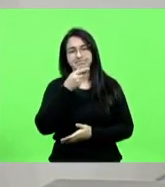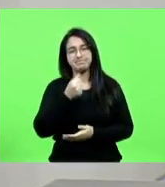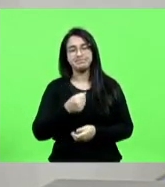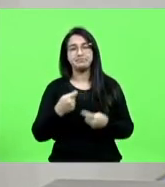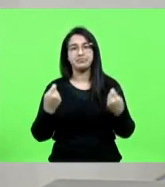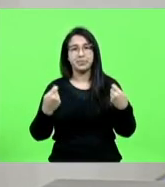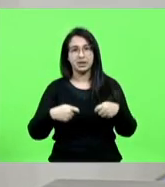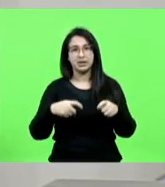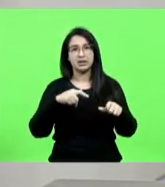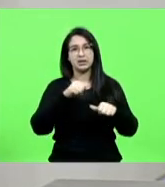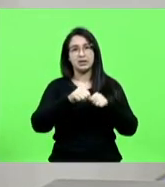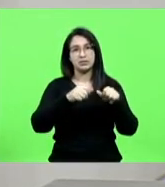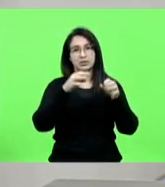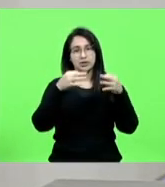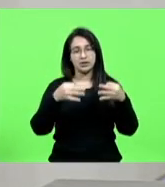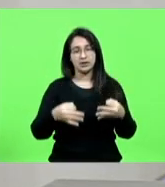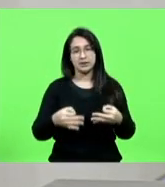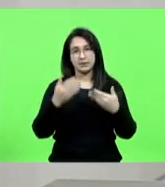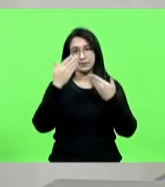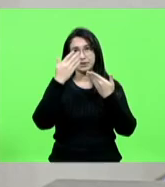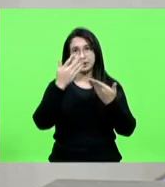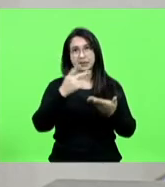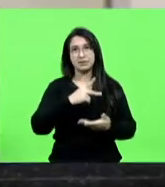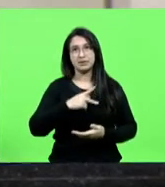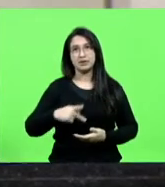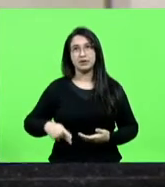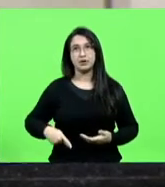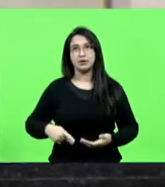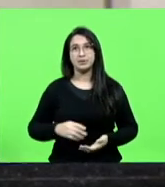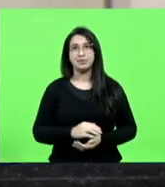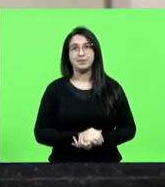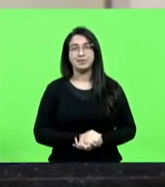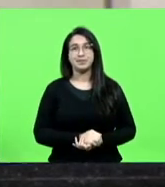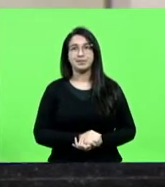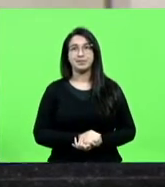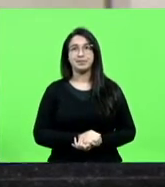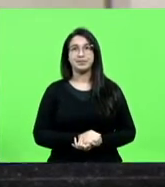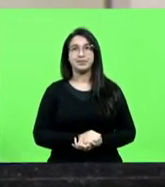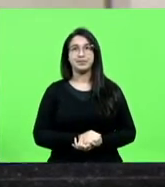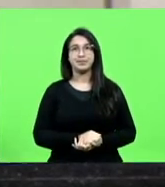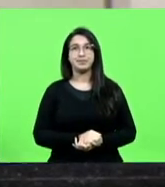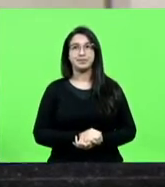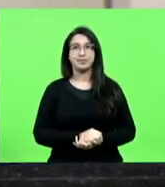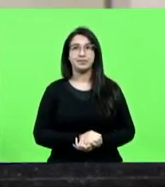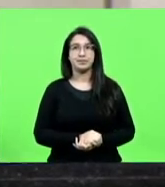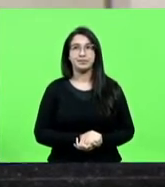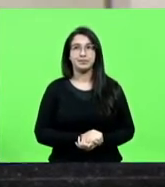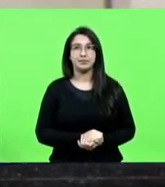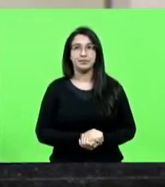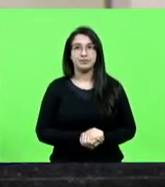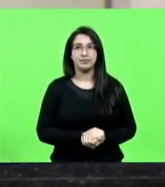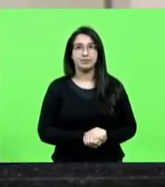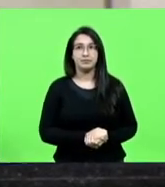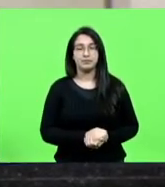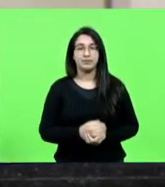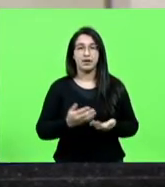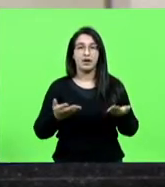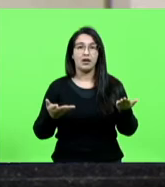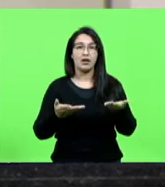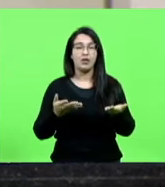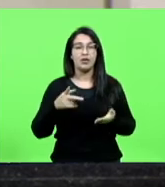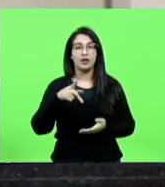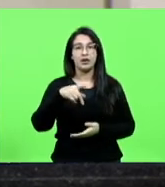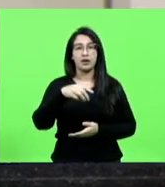acertar obrigado presidente obrigado deputado Maurício Cudilac bloco MDB